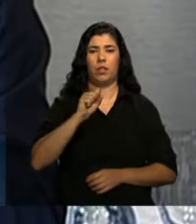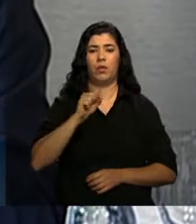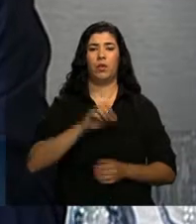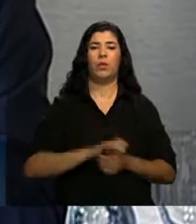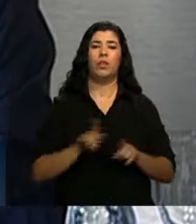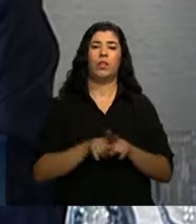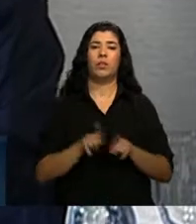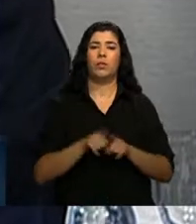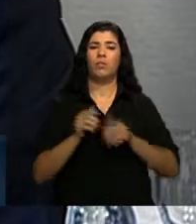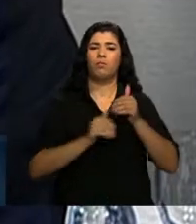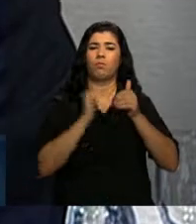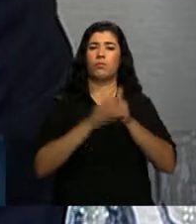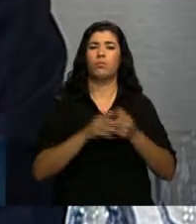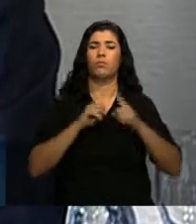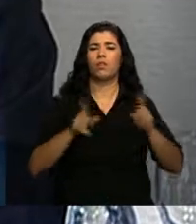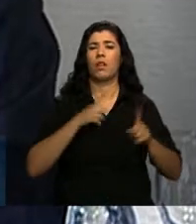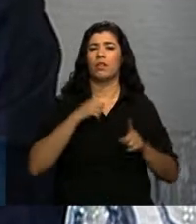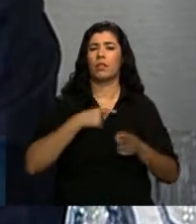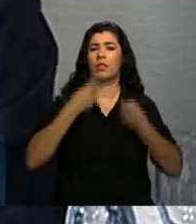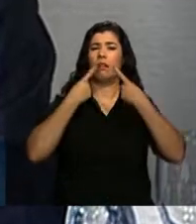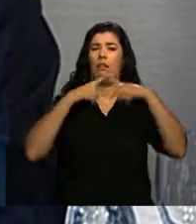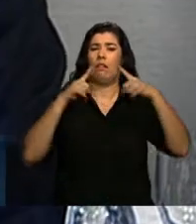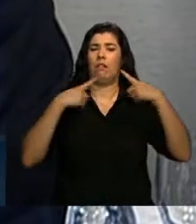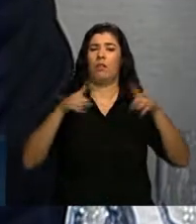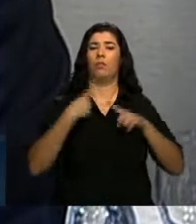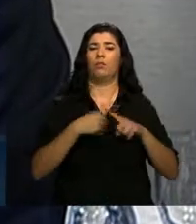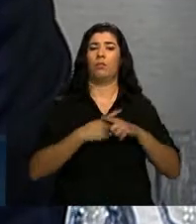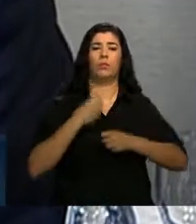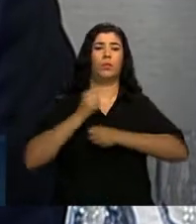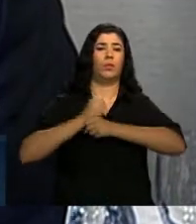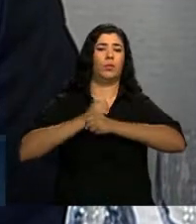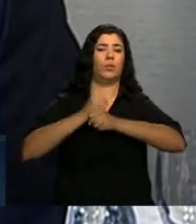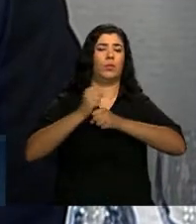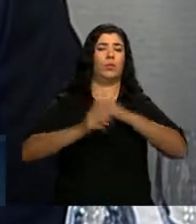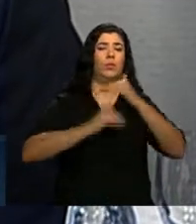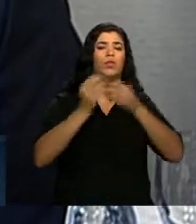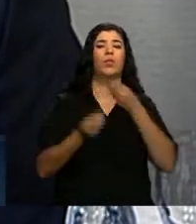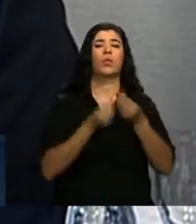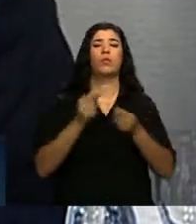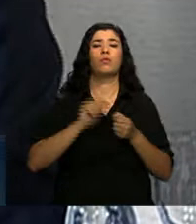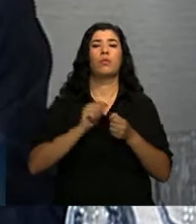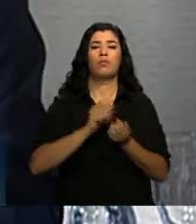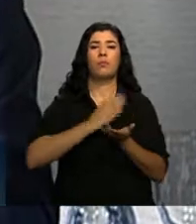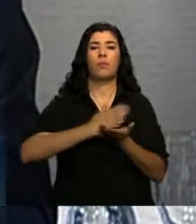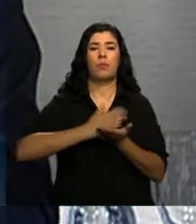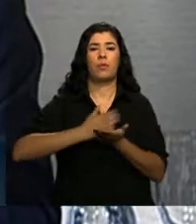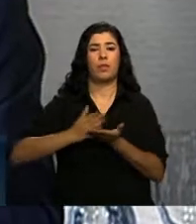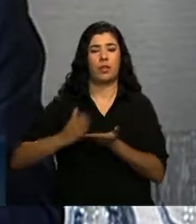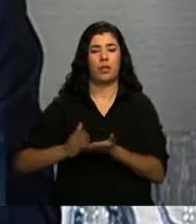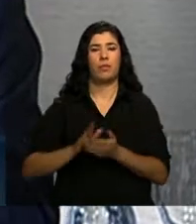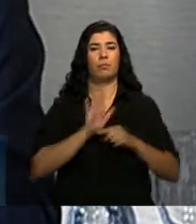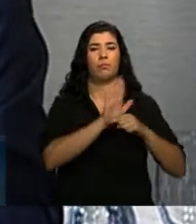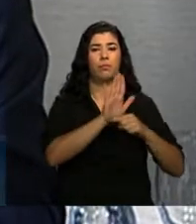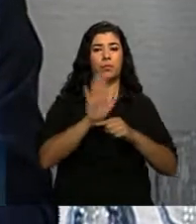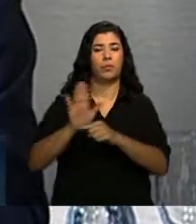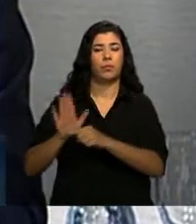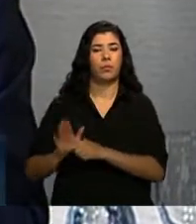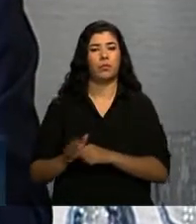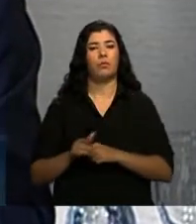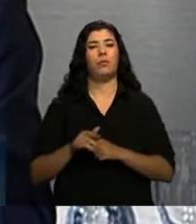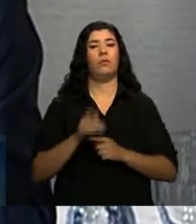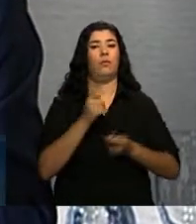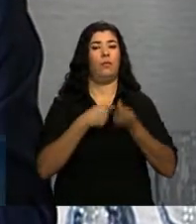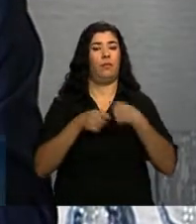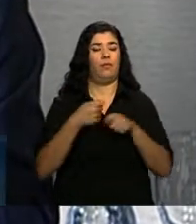uma grande queixa que se tem hoje e de muitos anos é a questão do financiamento da saúde. Foi também na gestão do ministro Artur